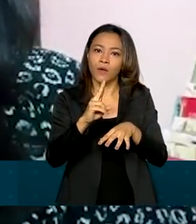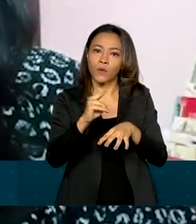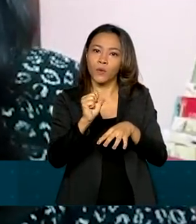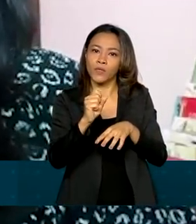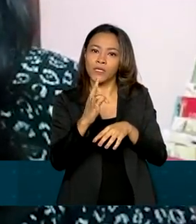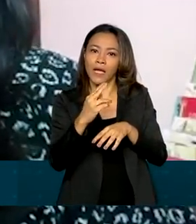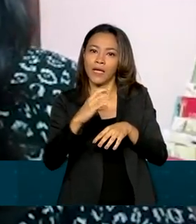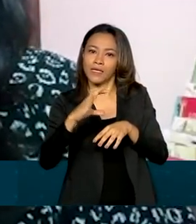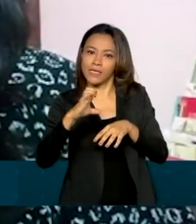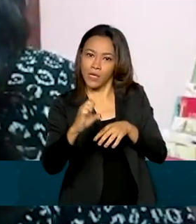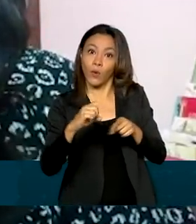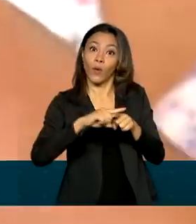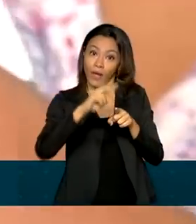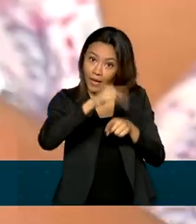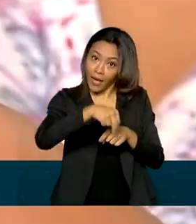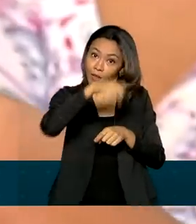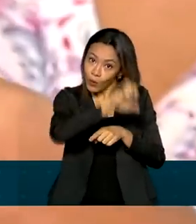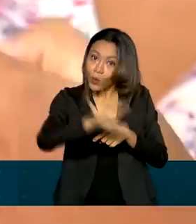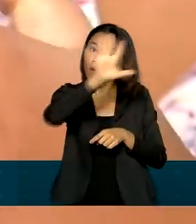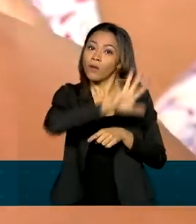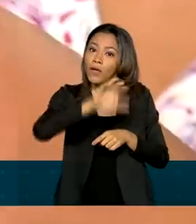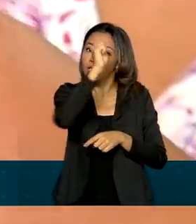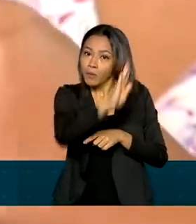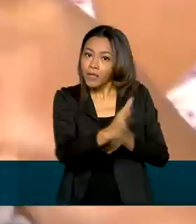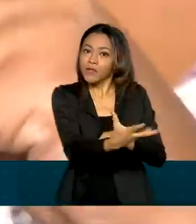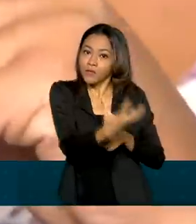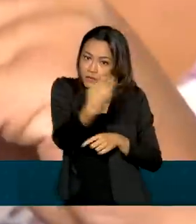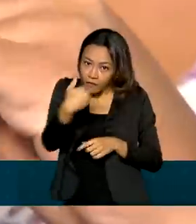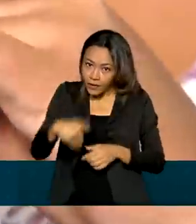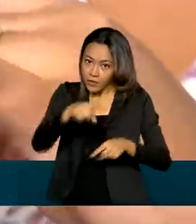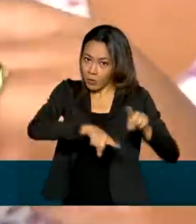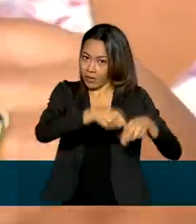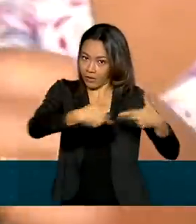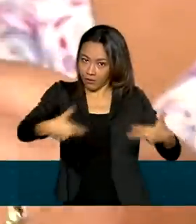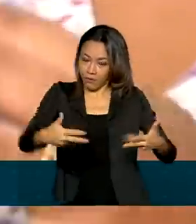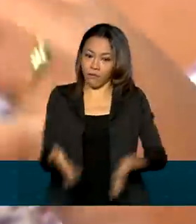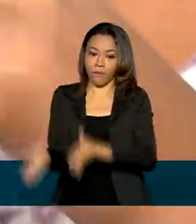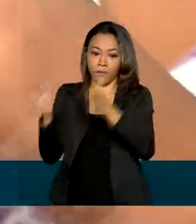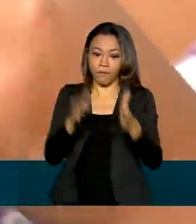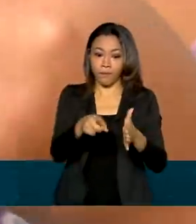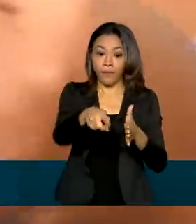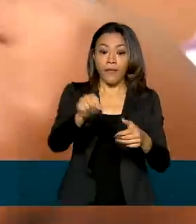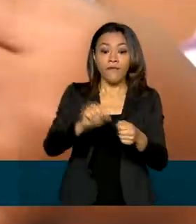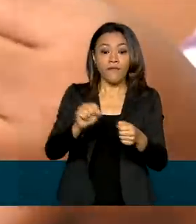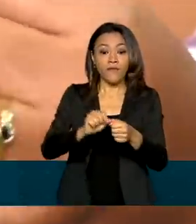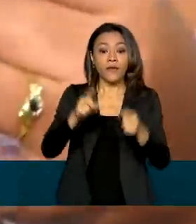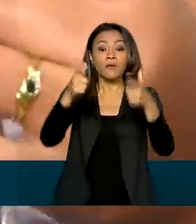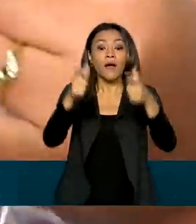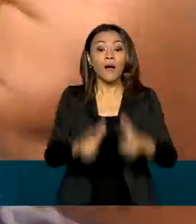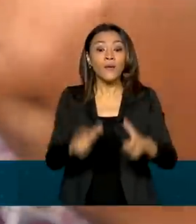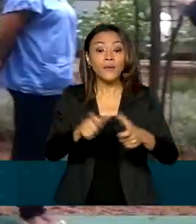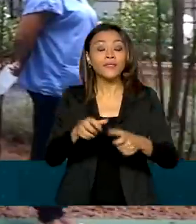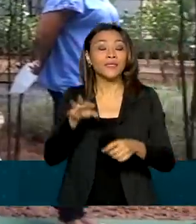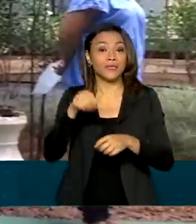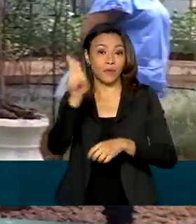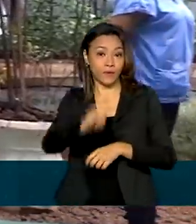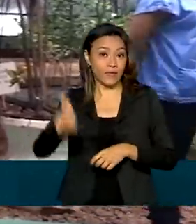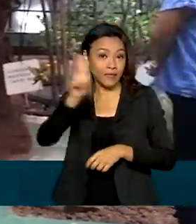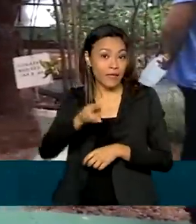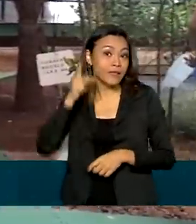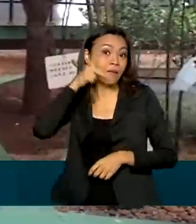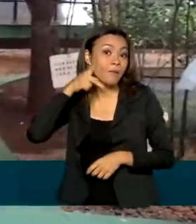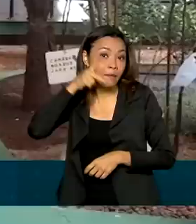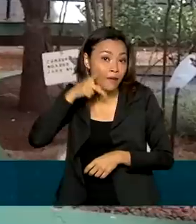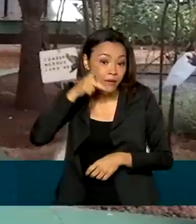exercida no Nordeste Brasileiro. A quitosana é produzida pela Universidade Federal de Campina Grande, na Paraíba. E, segundo